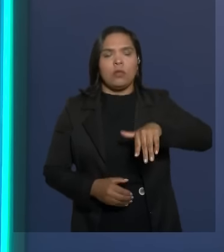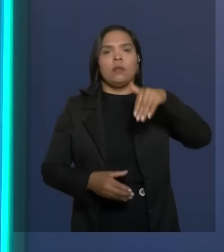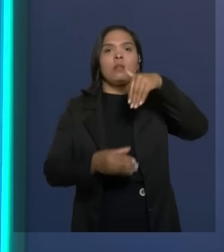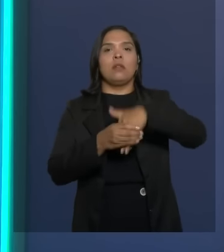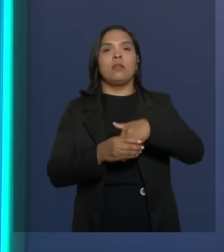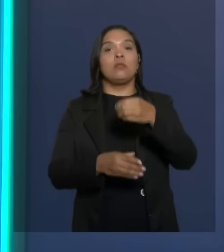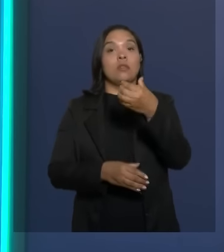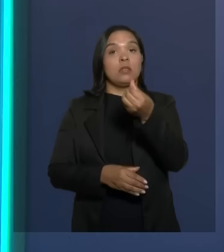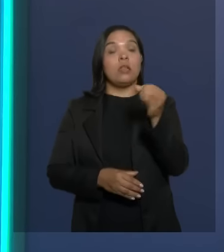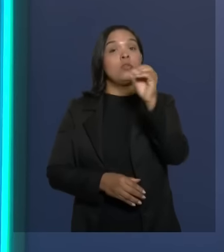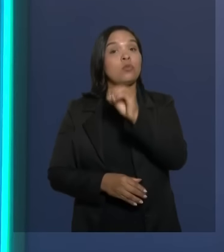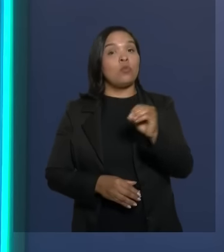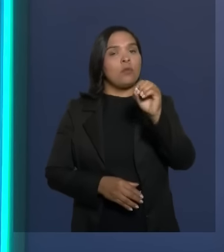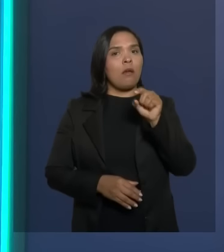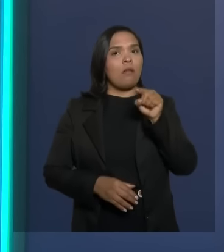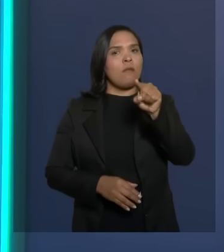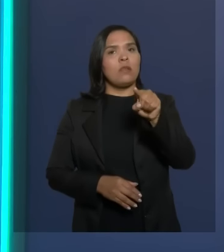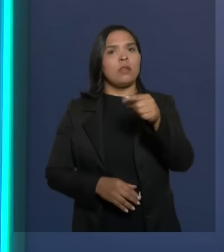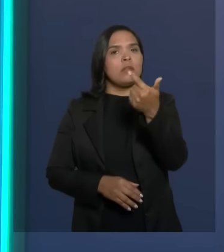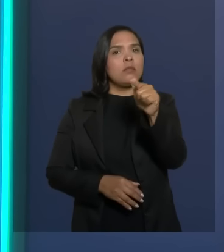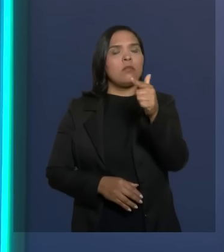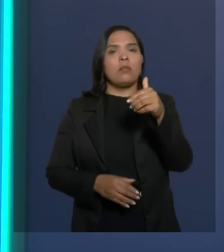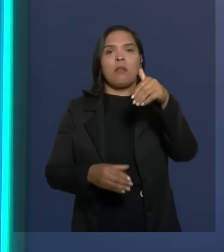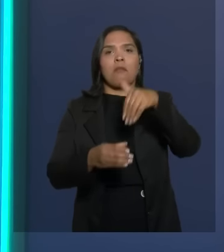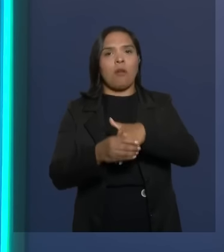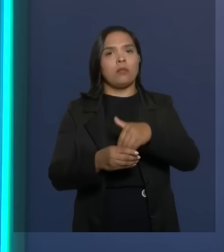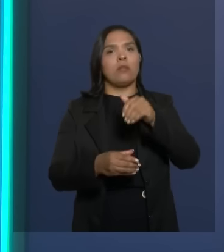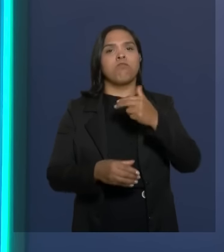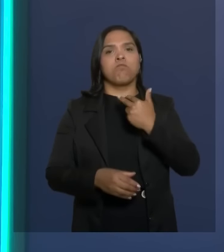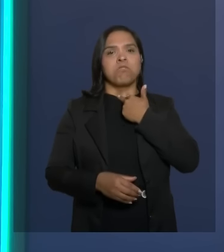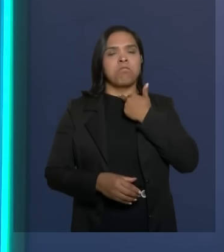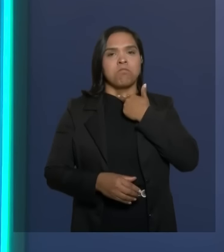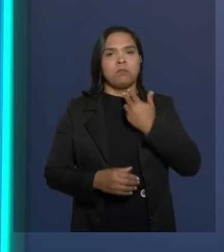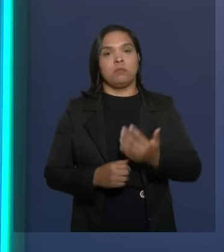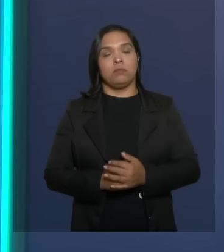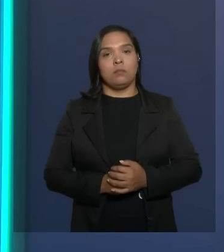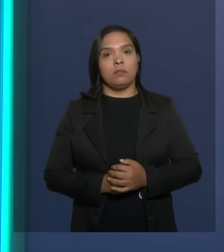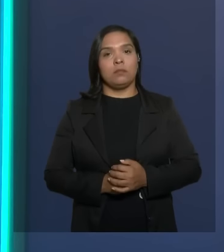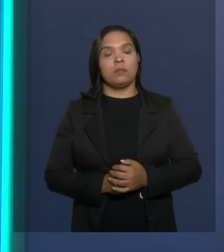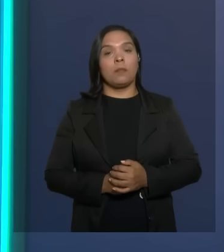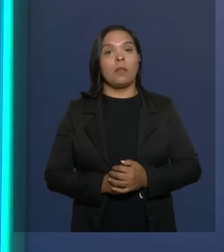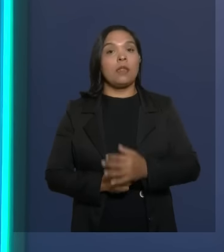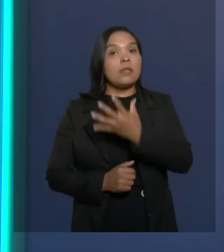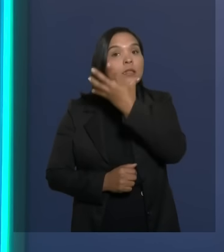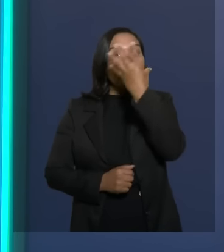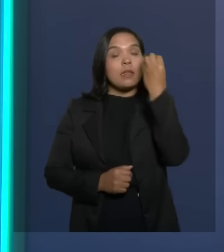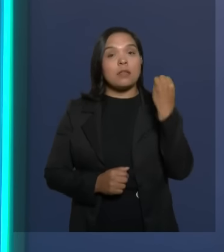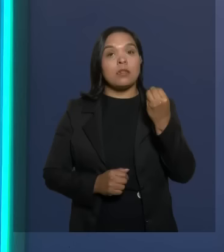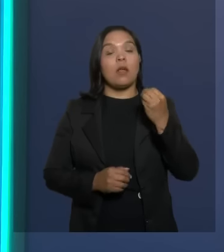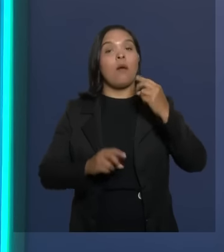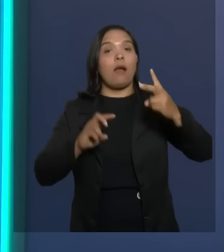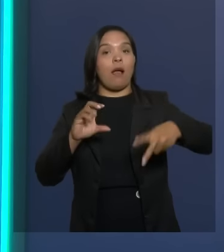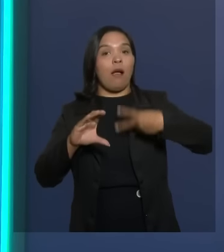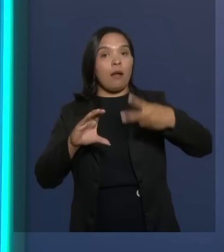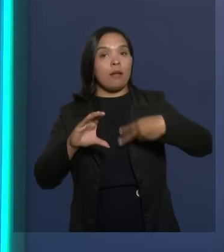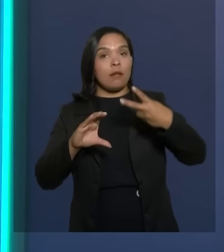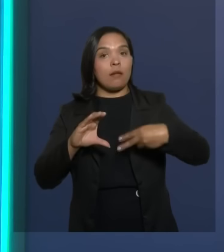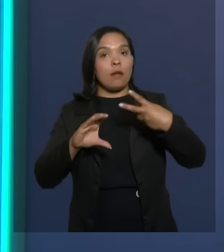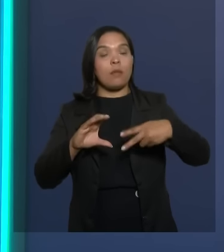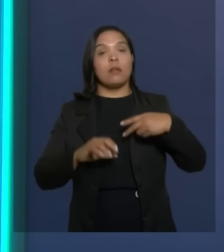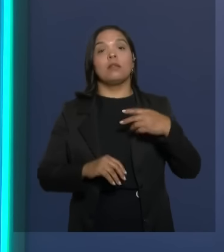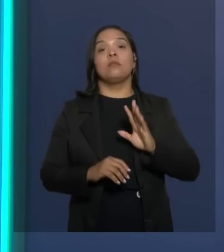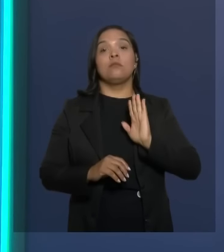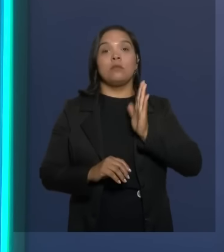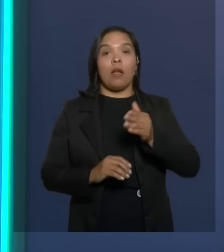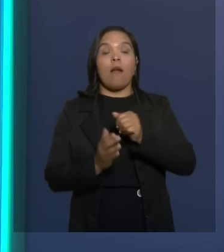6 de outubro. Agora, vocês, não estão em voto, realmente estão ineligíveis. Candidata, a senhora esqueceu que a Câmara de Vereadores faz